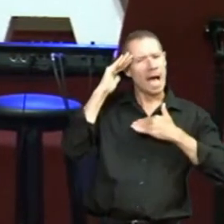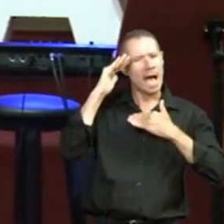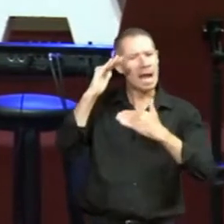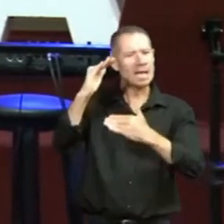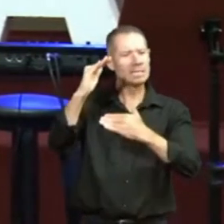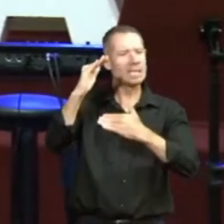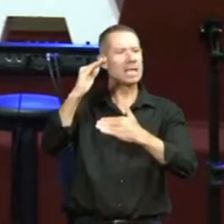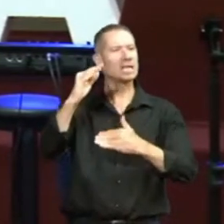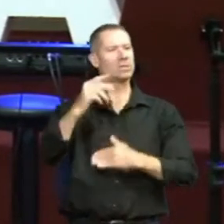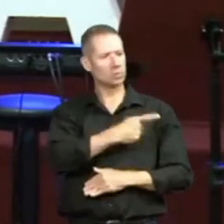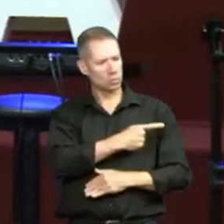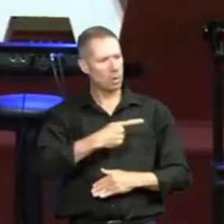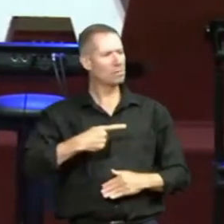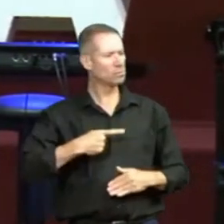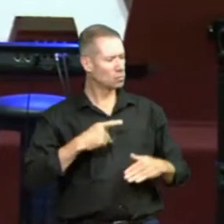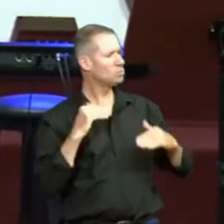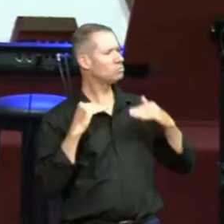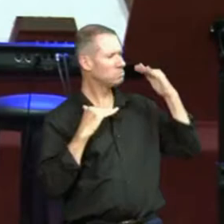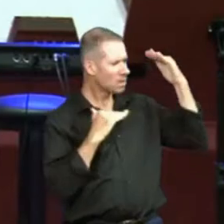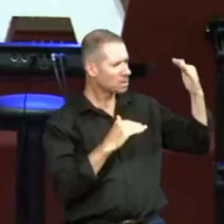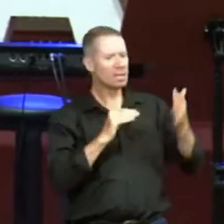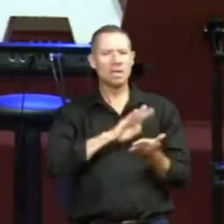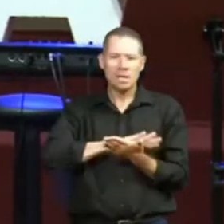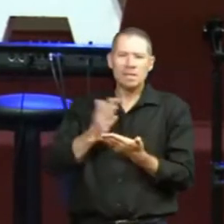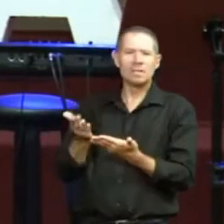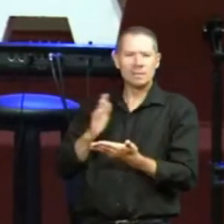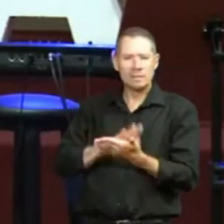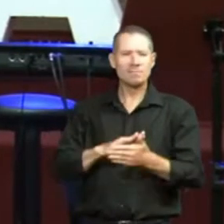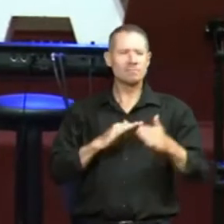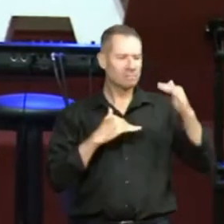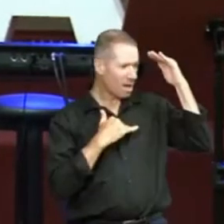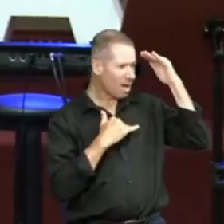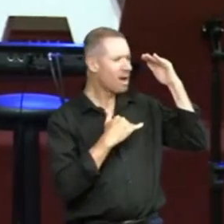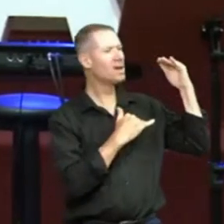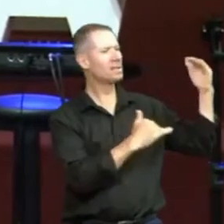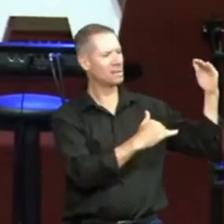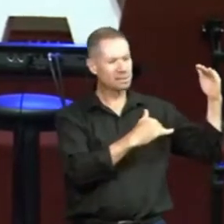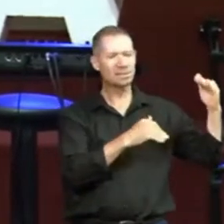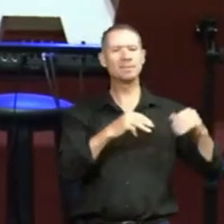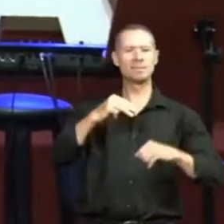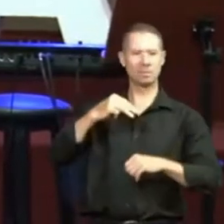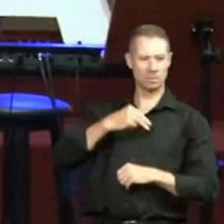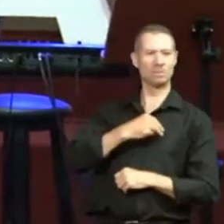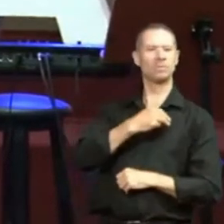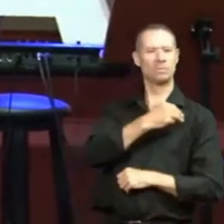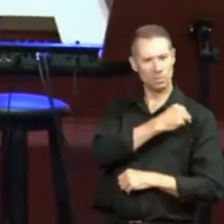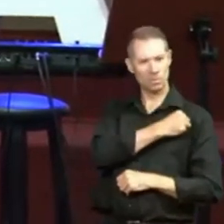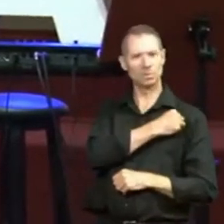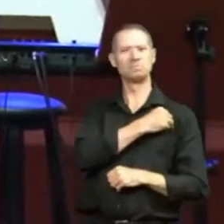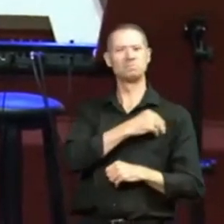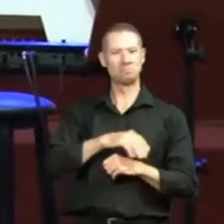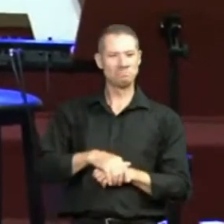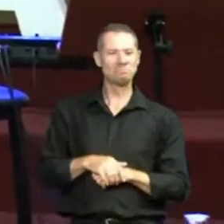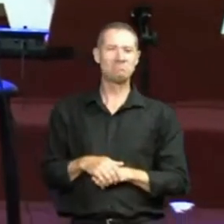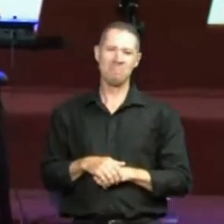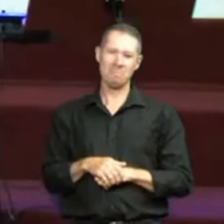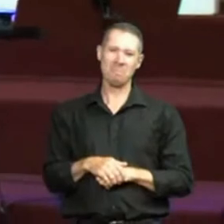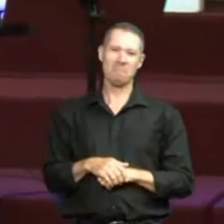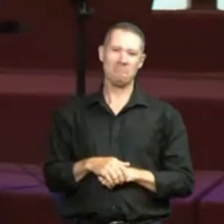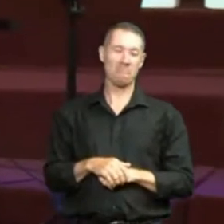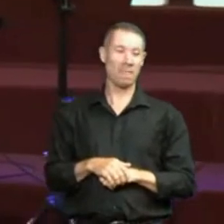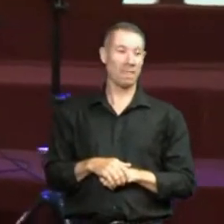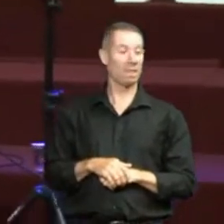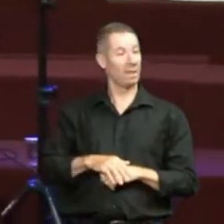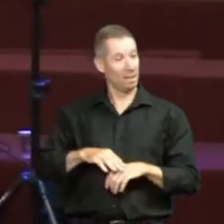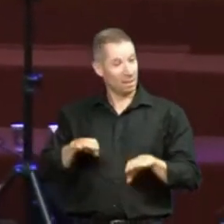surdos agradecem. Nós, intérpretes, agradecemos. E as famílias dos surdos também. Porque nós temos aqui pais que têm filhos surdos. Estão